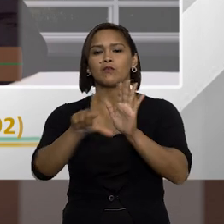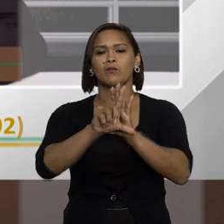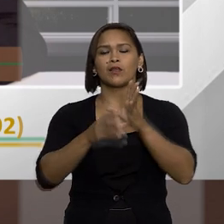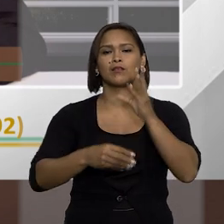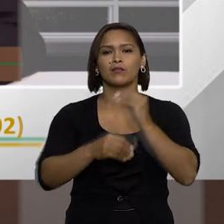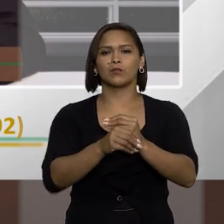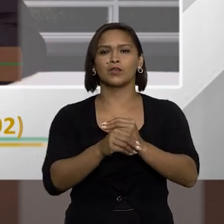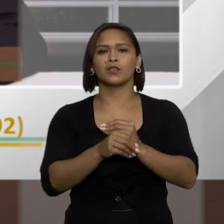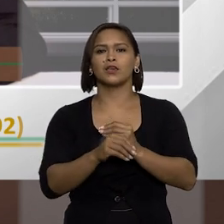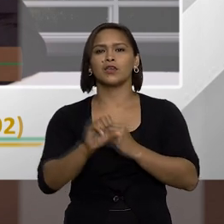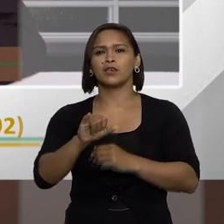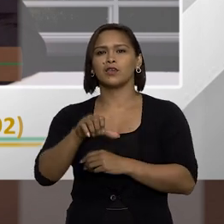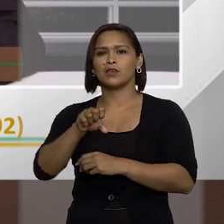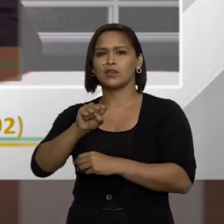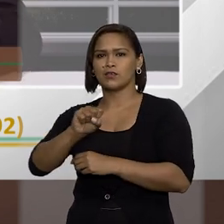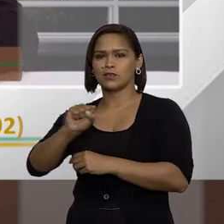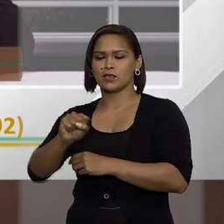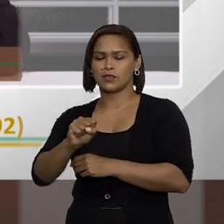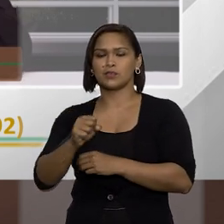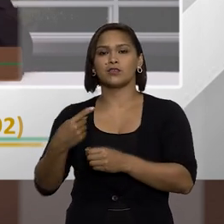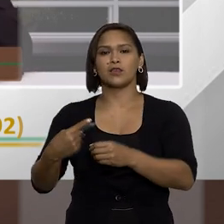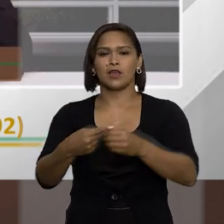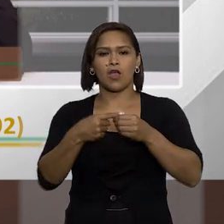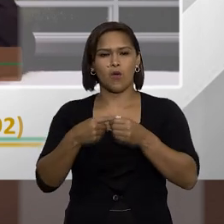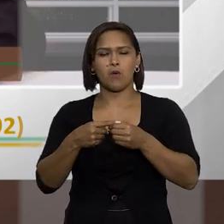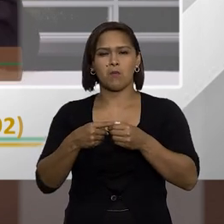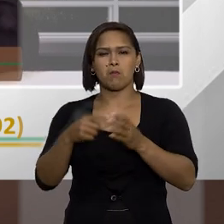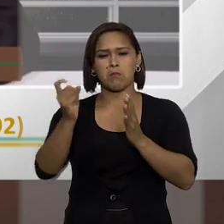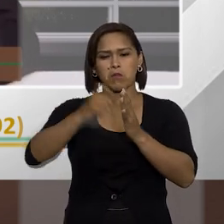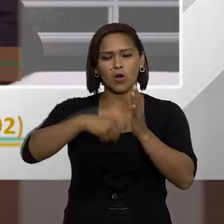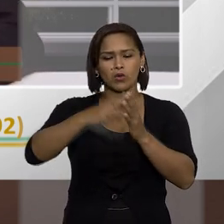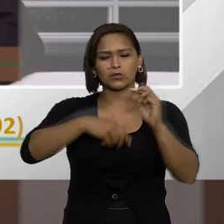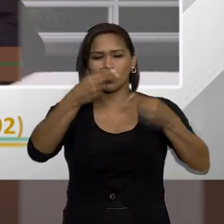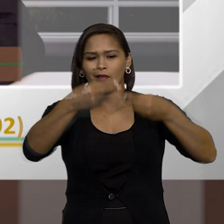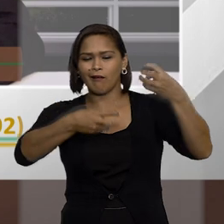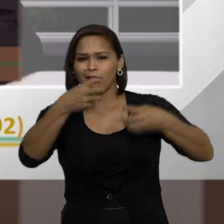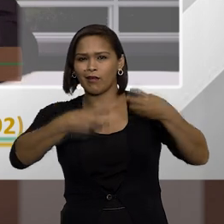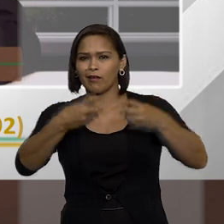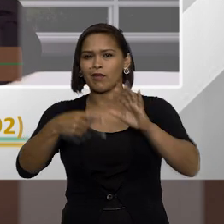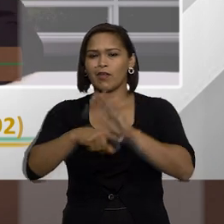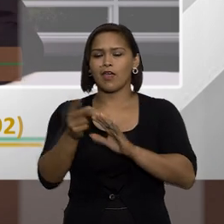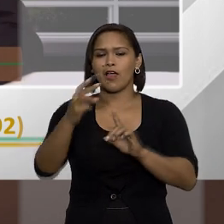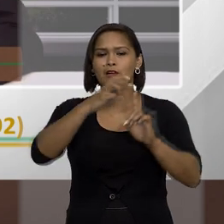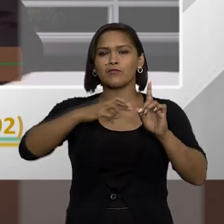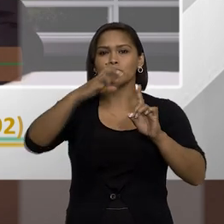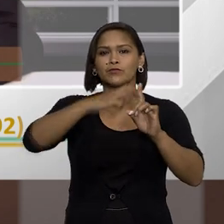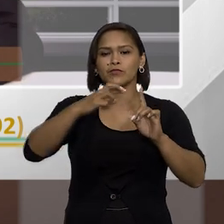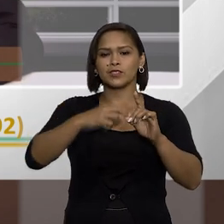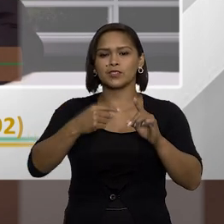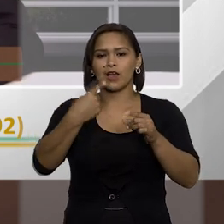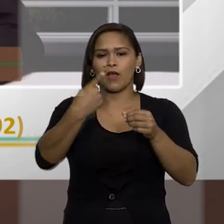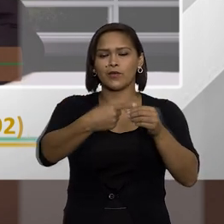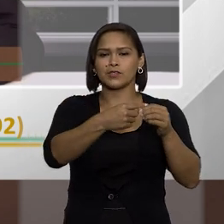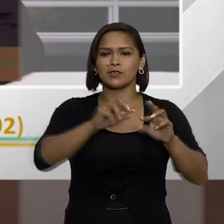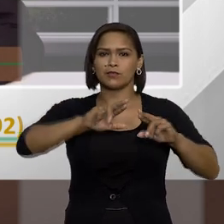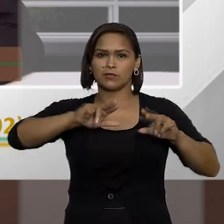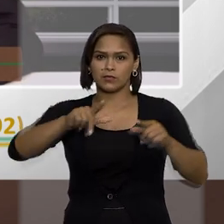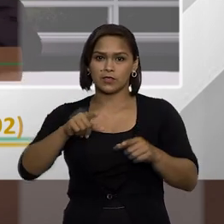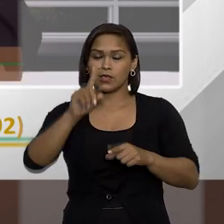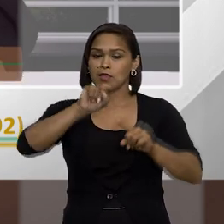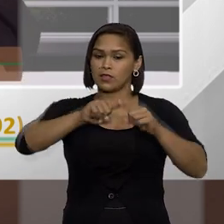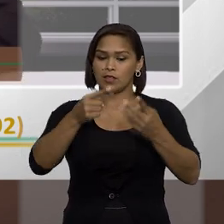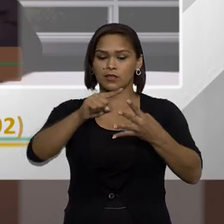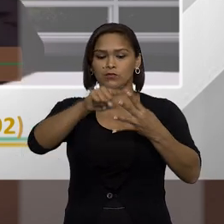lei complementar que trata do ISS, que é o Imposto Municipal, para evitar aquela guerra municipal, aquela guerra fiscal, quer dizer, entre os municípios.